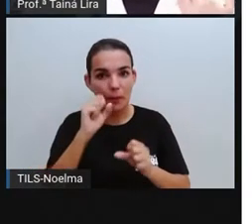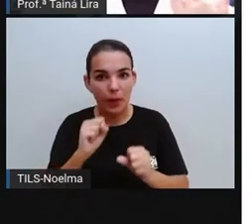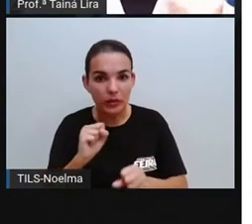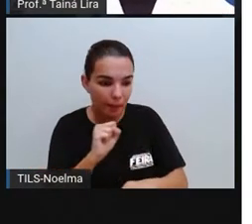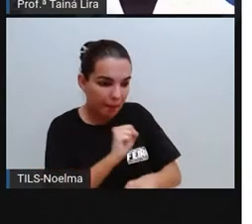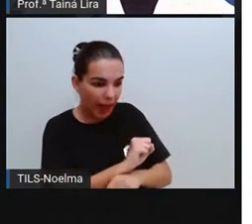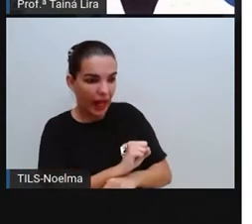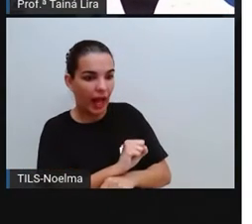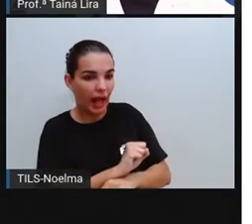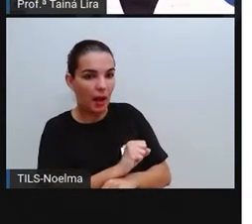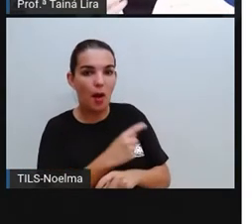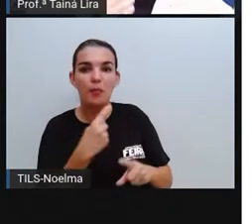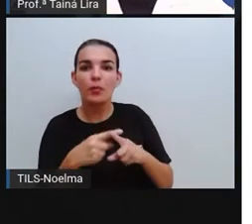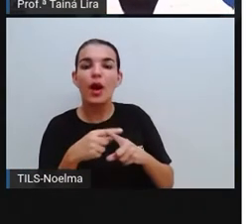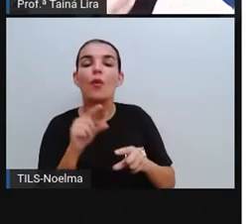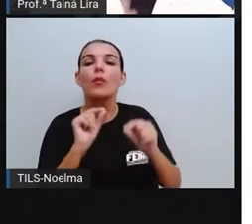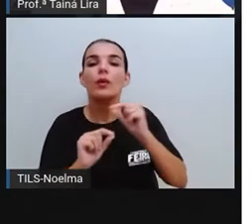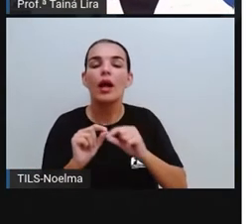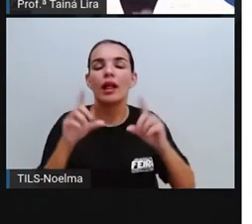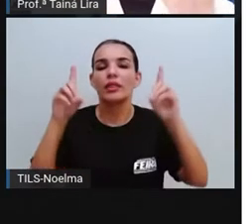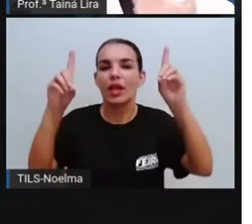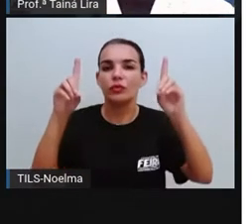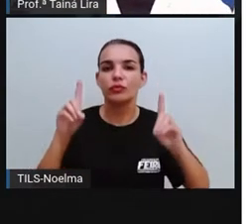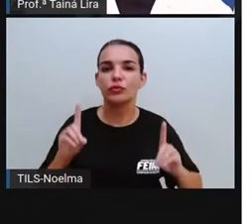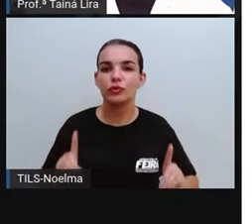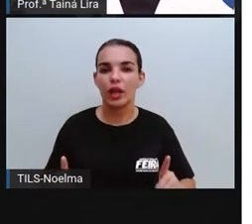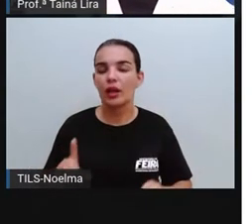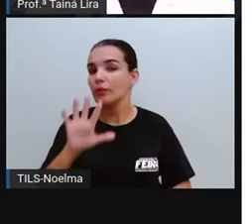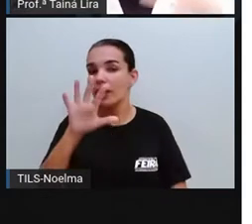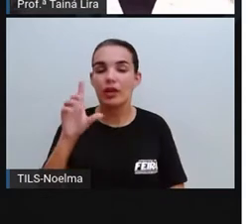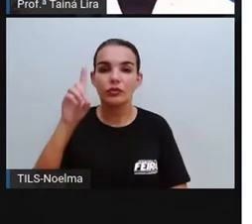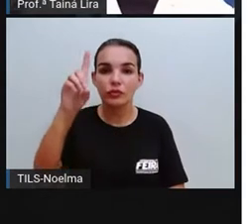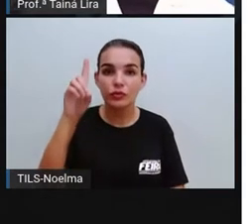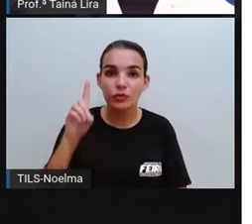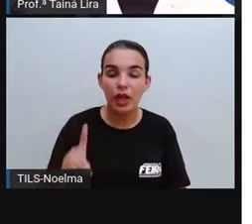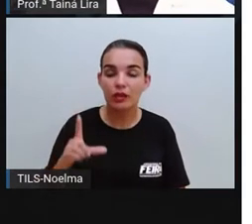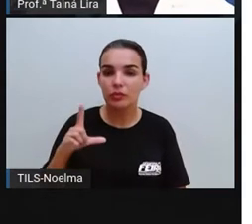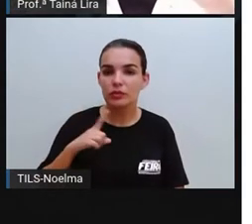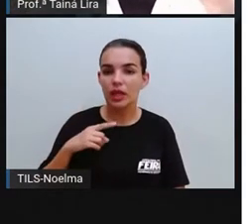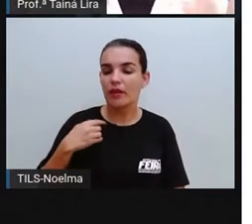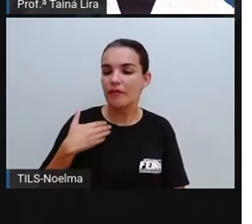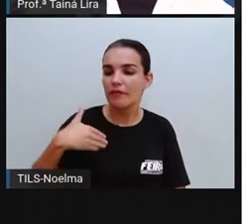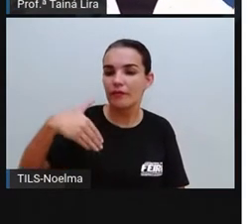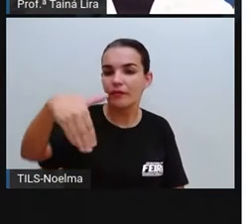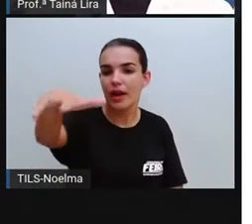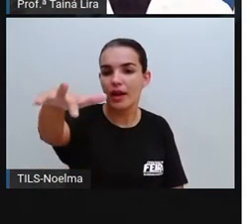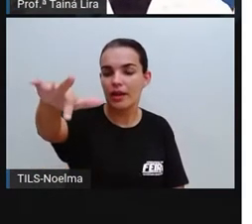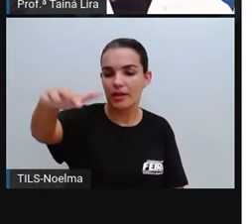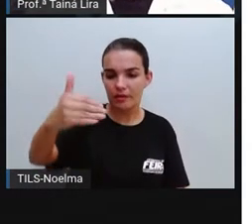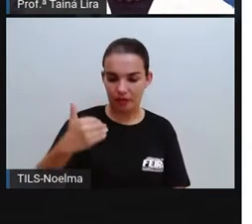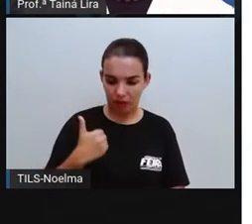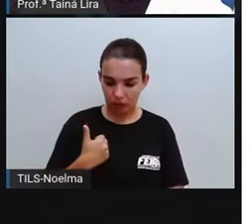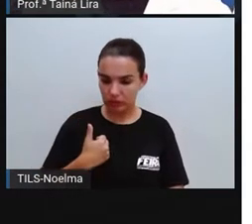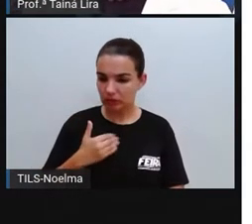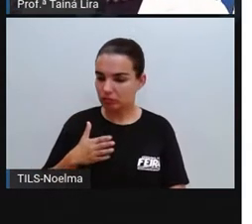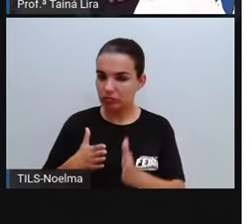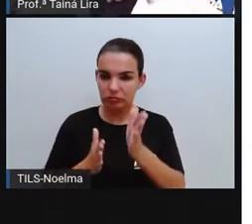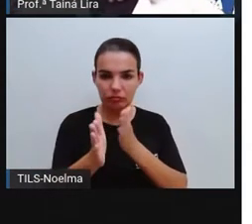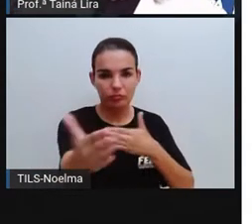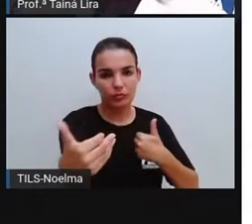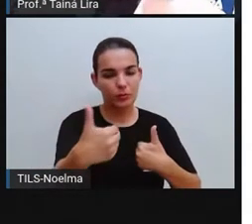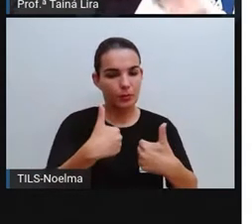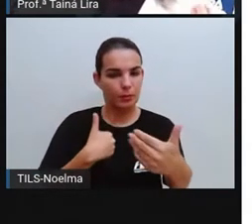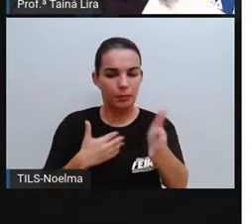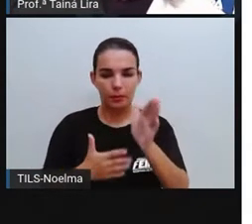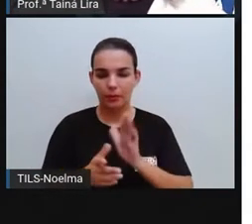nós temos o direito de ir e vir, que é garantido na lei maior do Brasil, que é a Constituição Federal, certo?